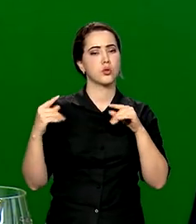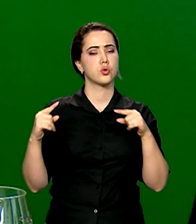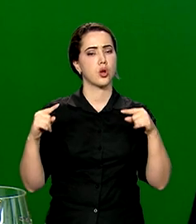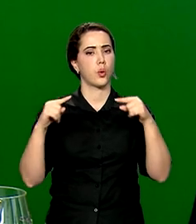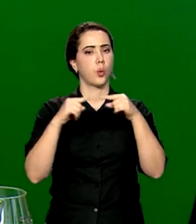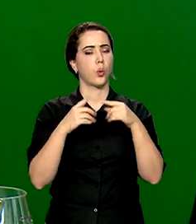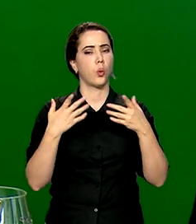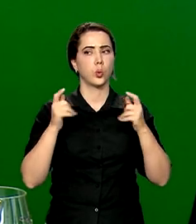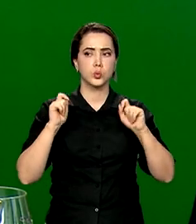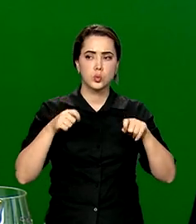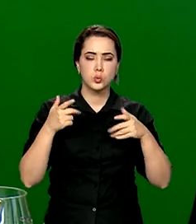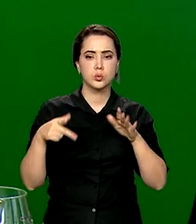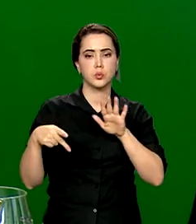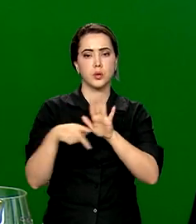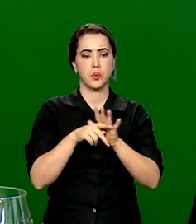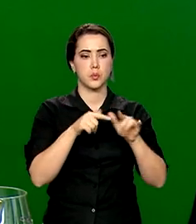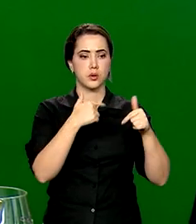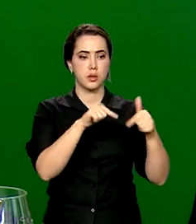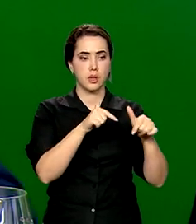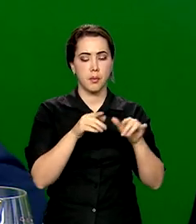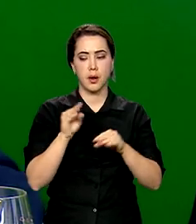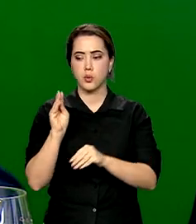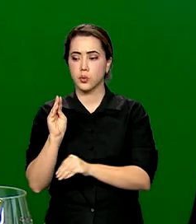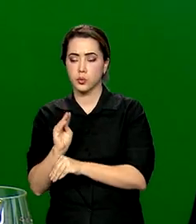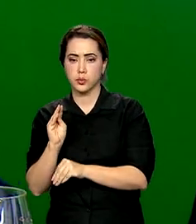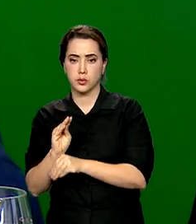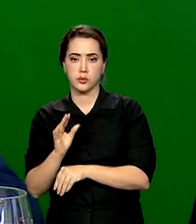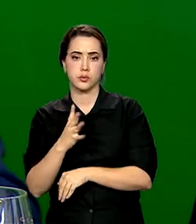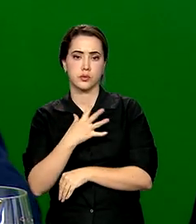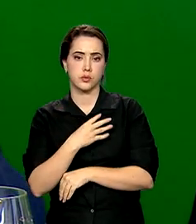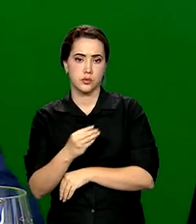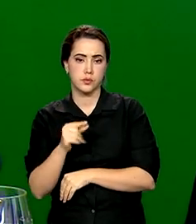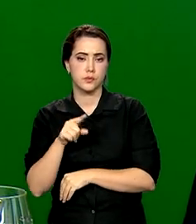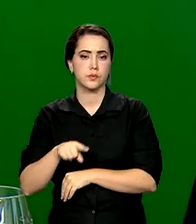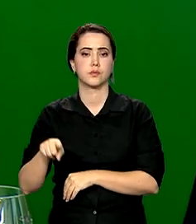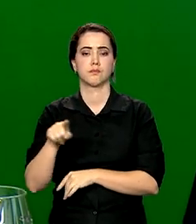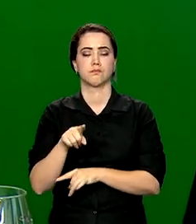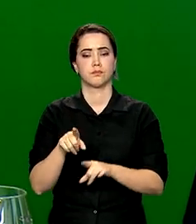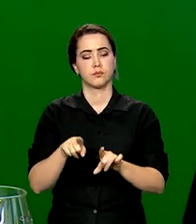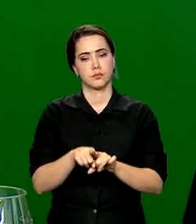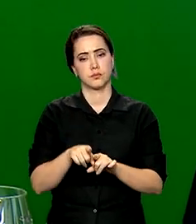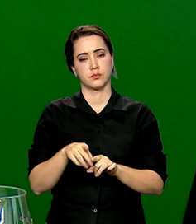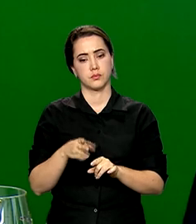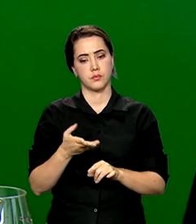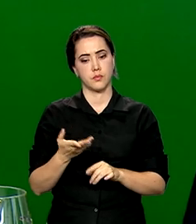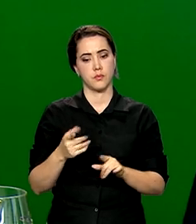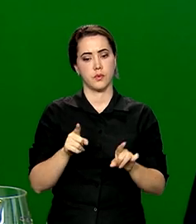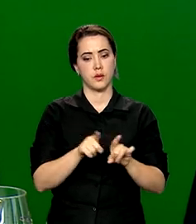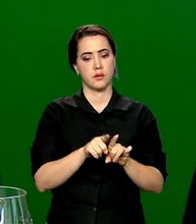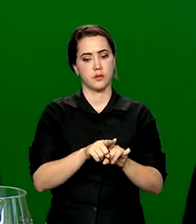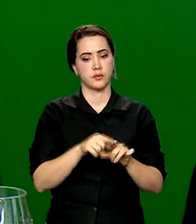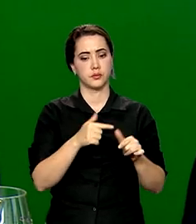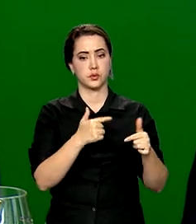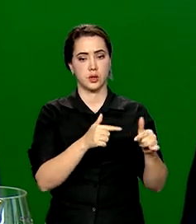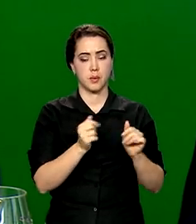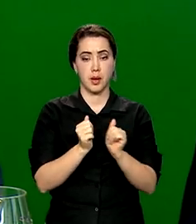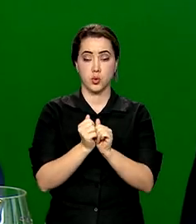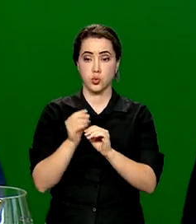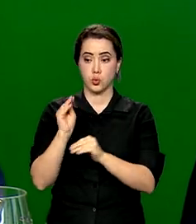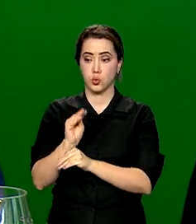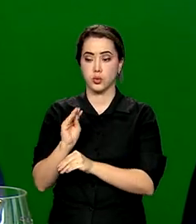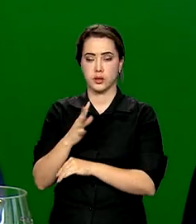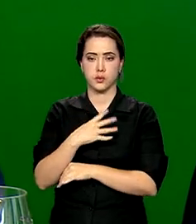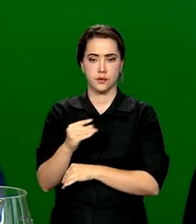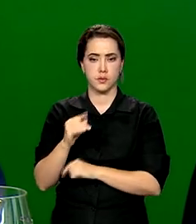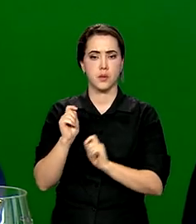a sua atividade e de cuidados, enfim, com atividade de trabalho, passa a